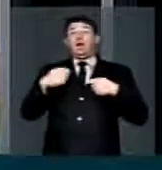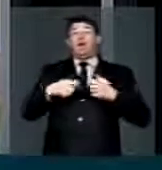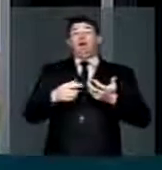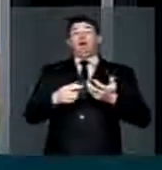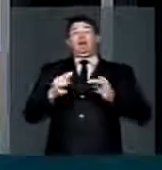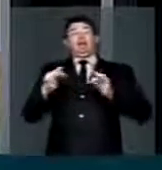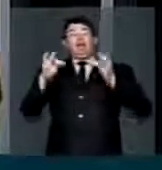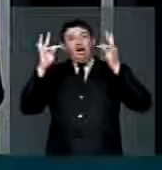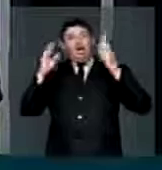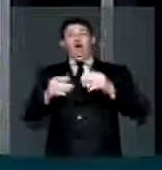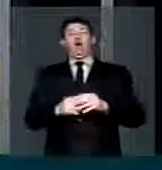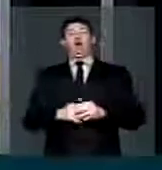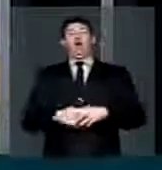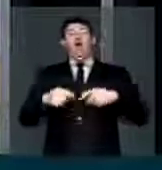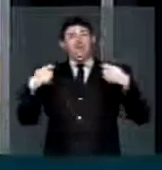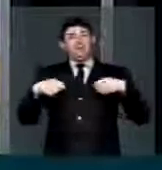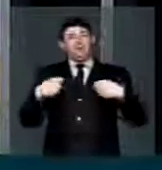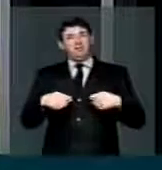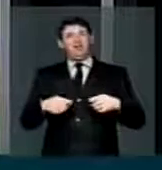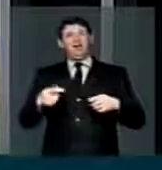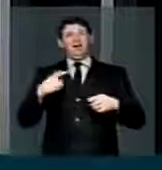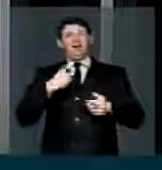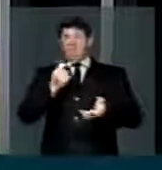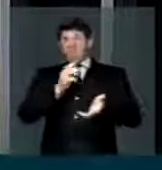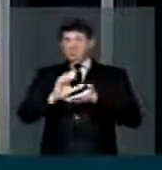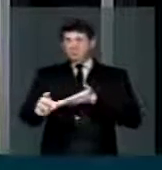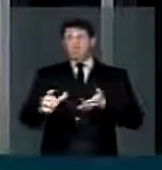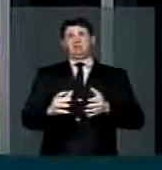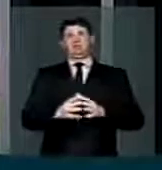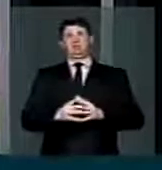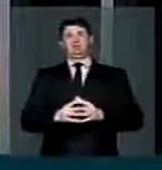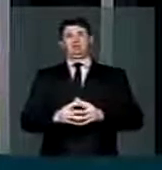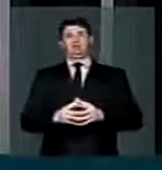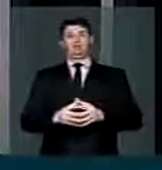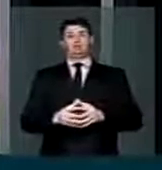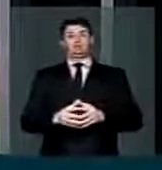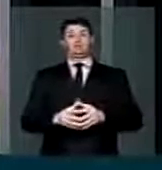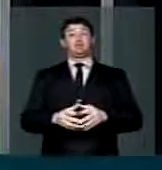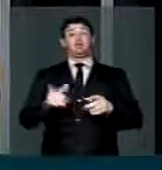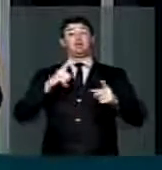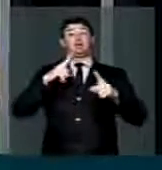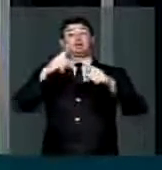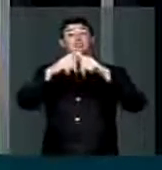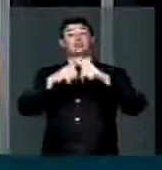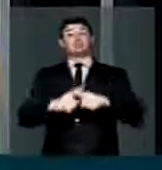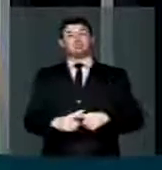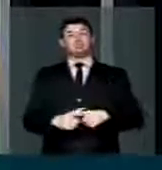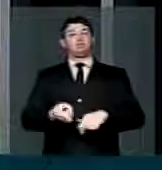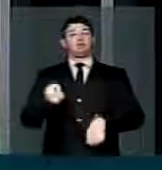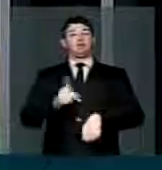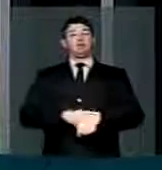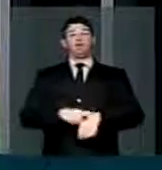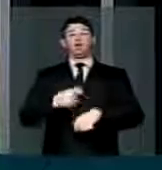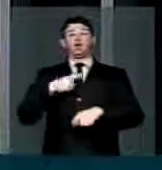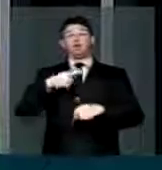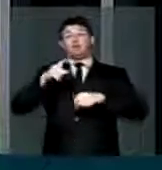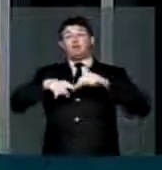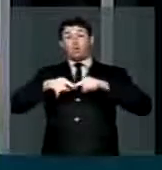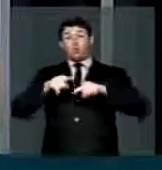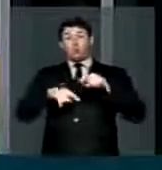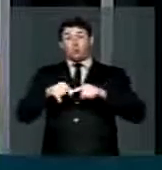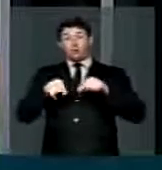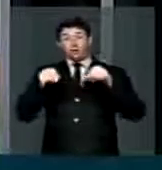tecnologia ela demanda financiamento e ela concorre na hora que tem o produto